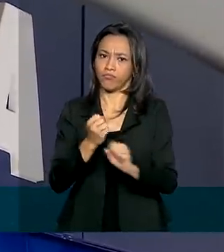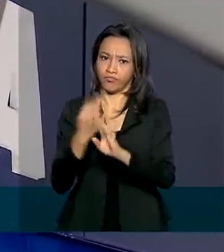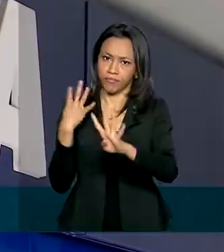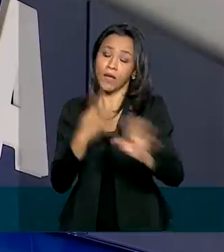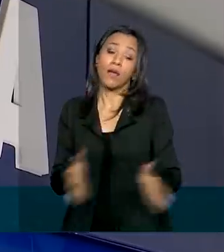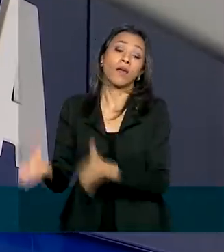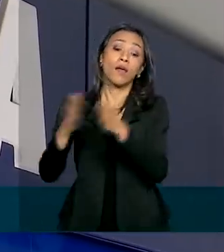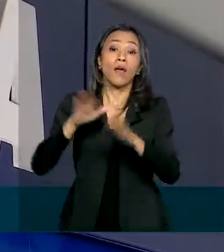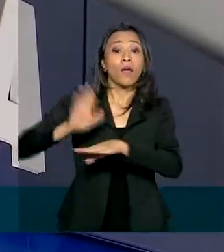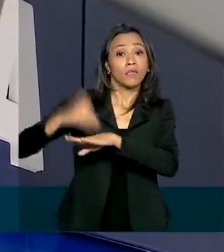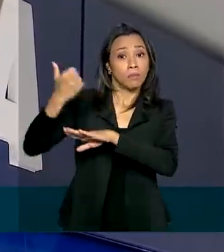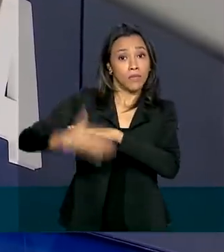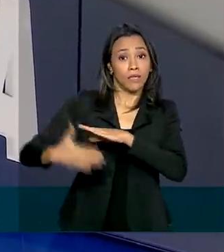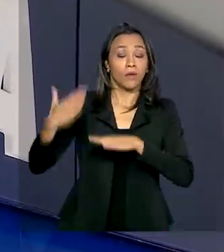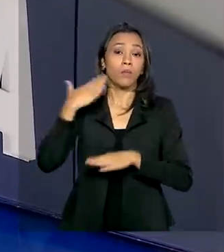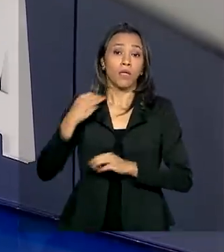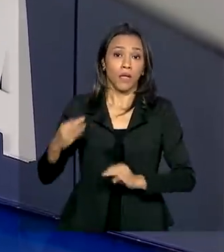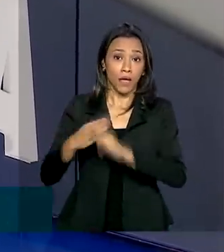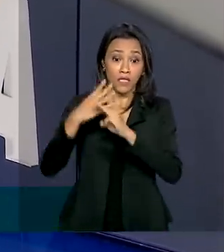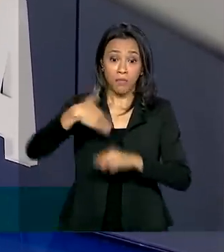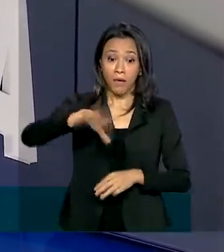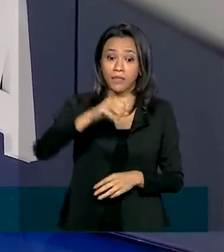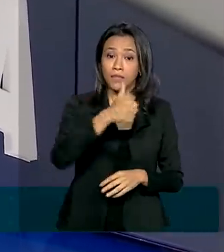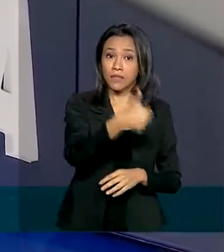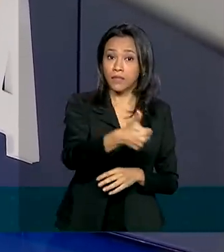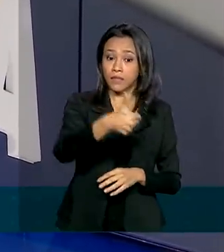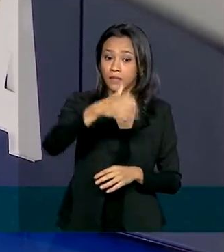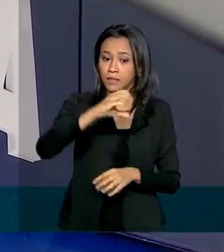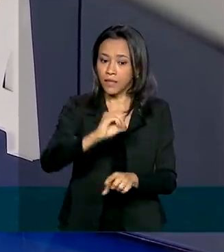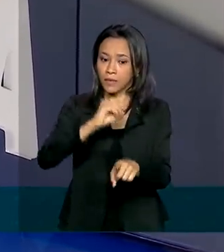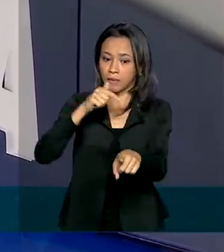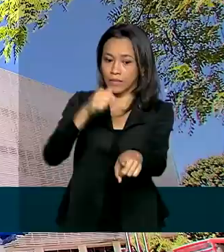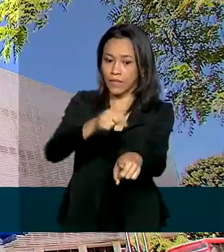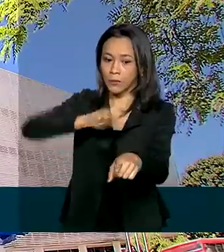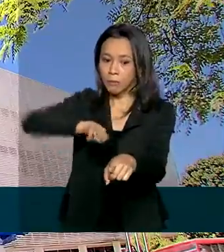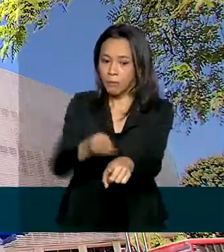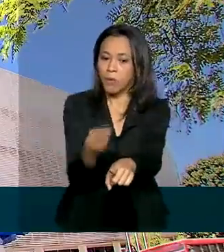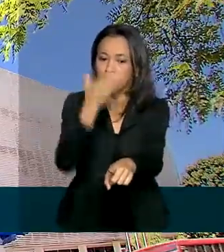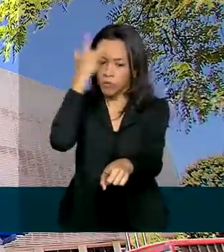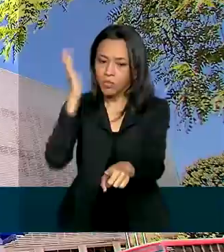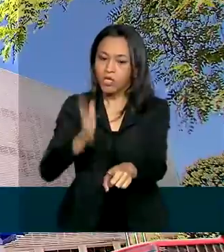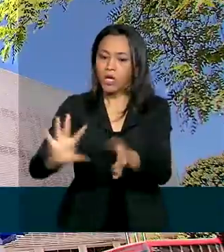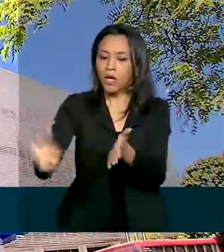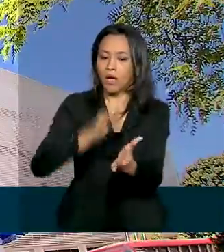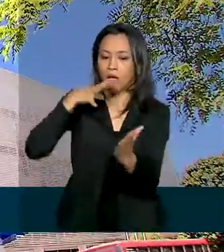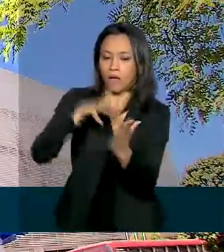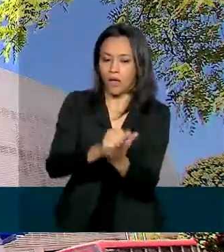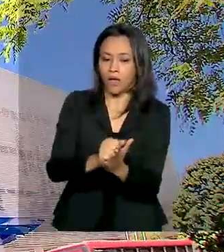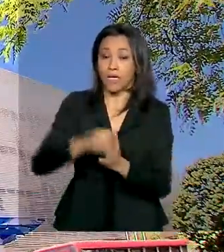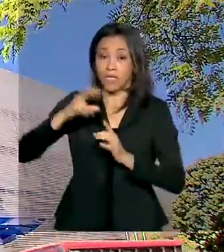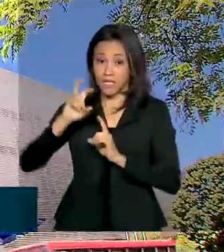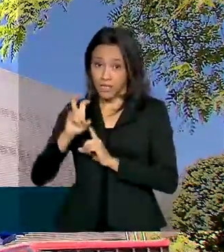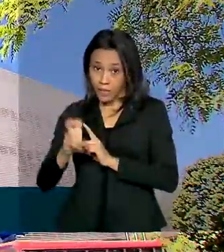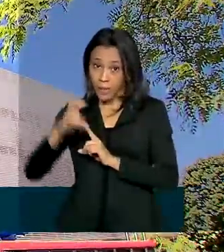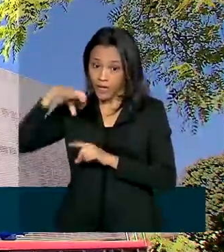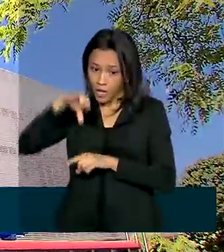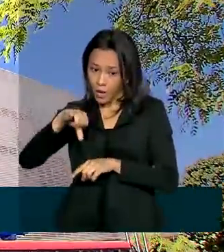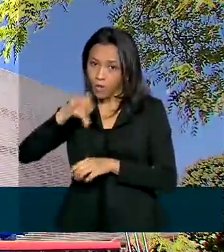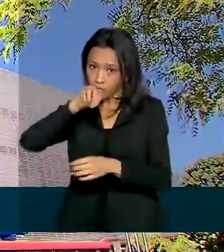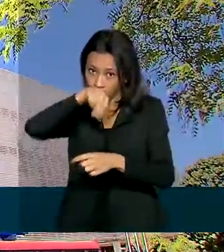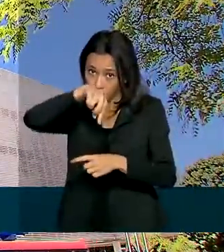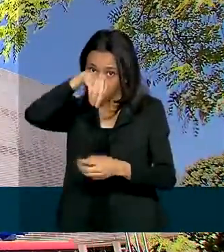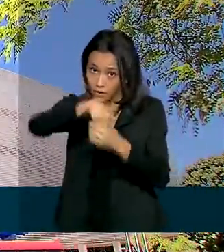Caixa, mais de 107 milhões de brasileiros se cadastraram no programa. Desses, 59 milhões foram